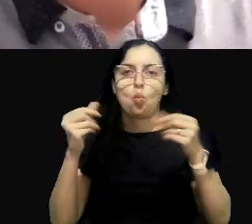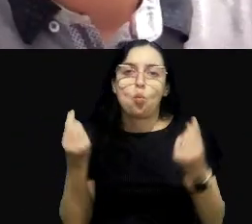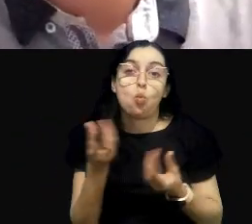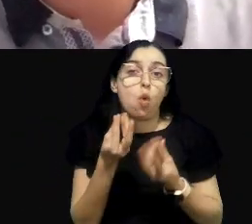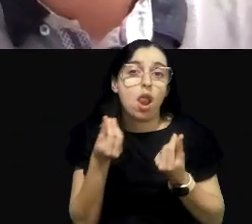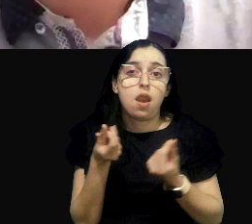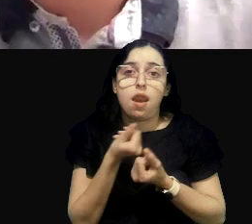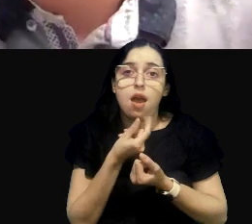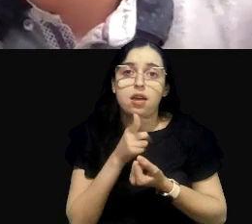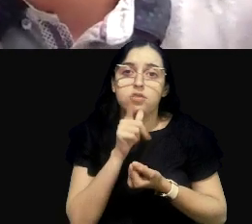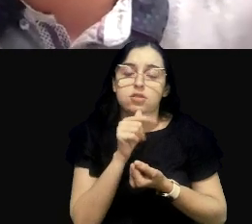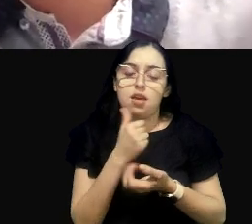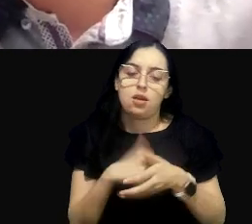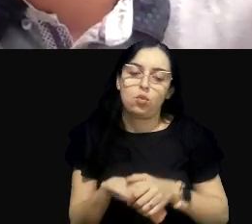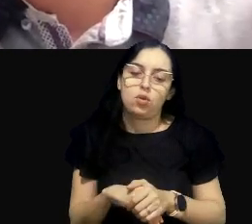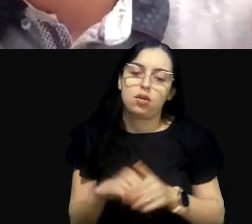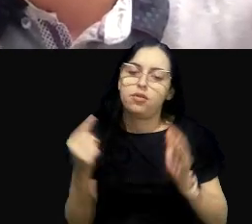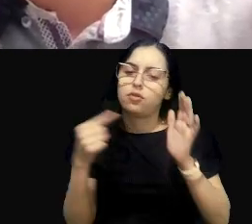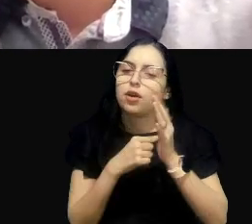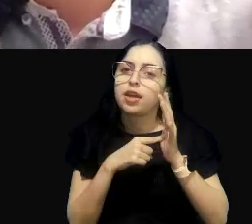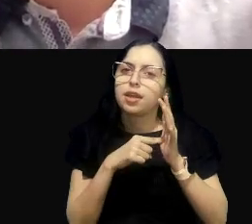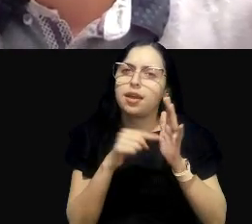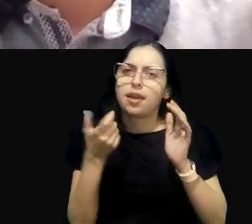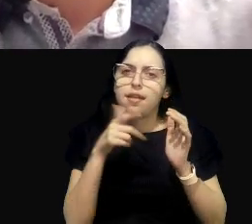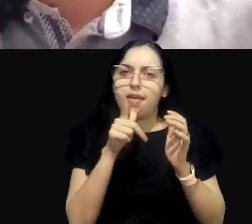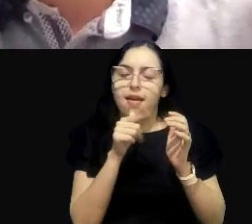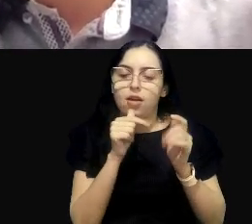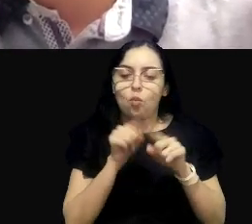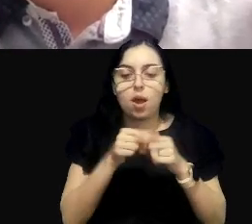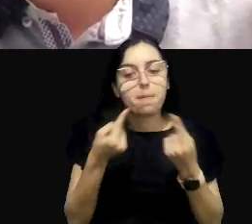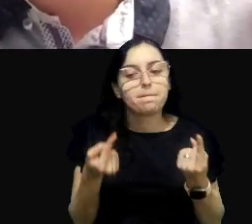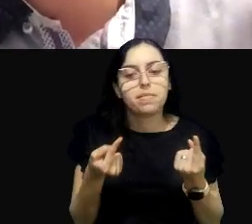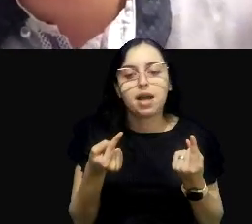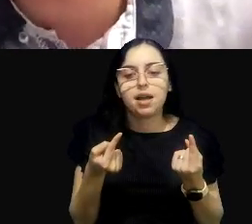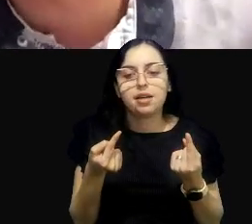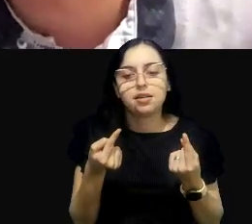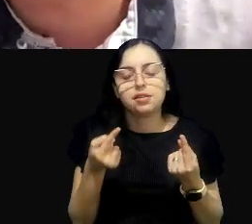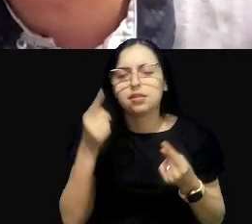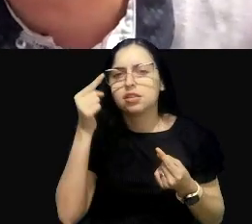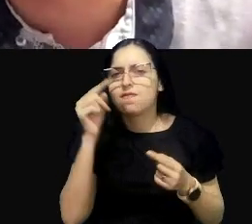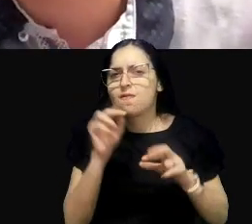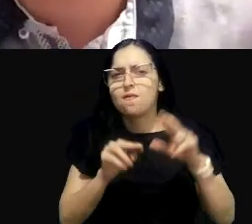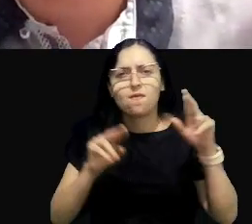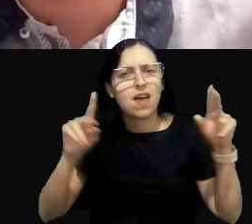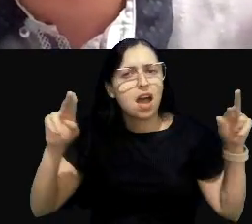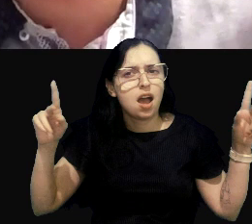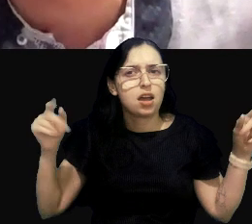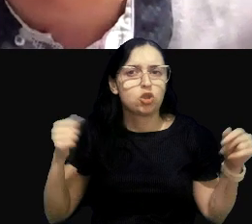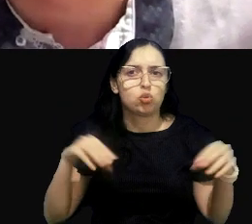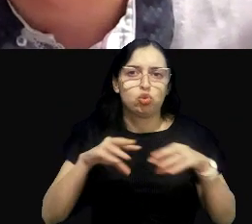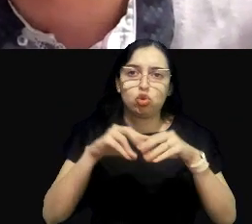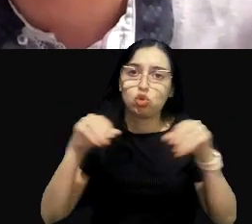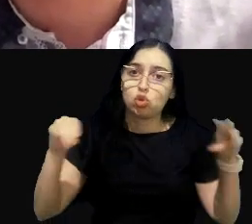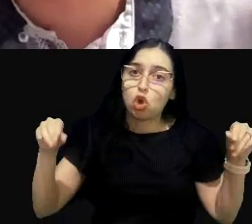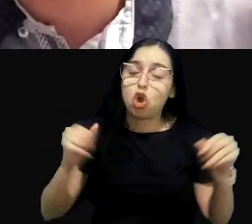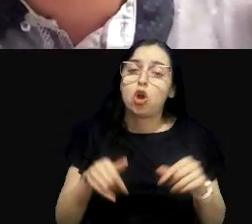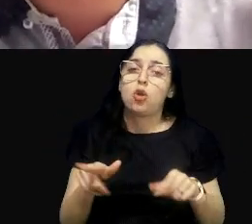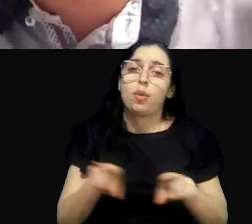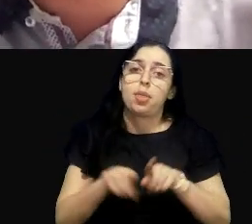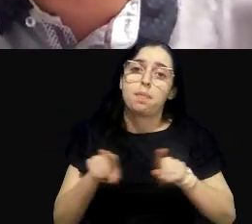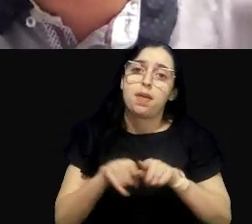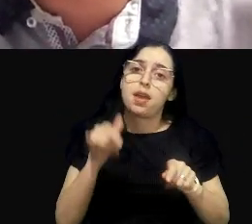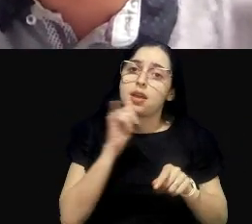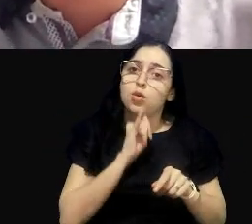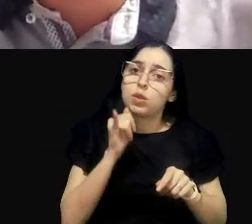Eu foquei aqui em água, pessoal, mas isso se reflete em outras matrizes também. O solo, por exemplo. As